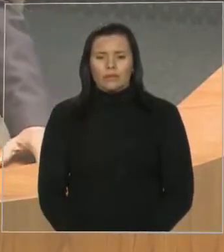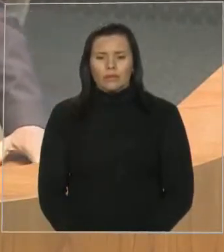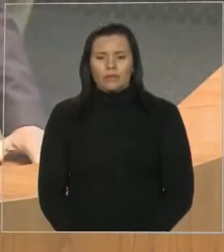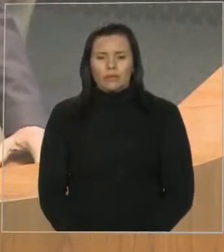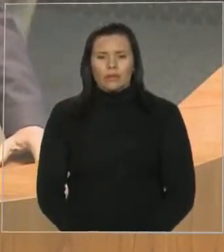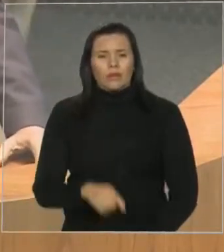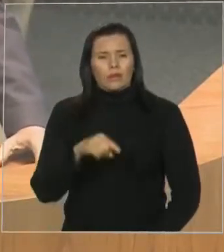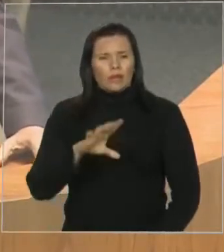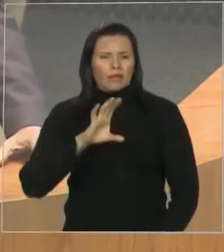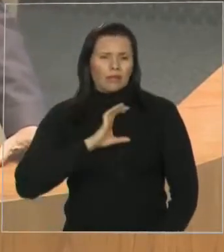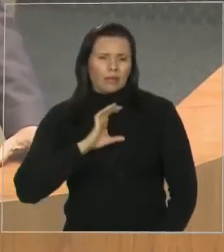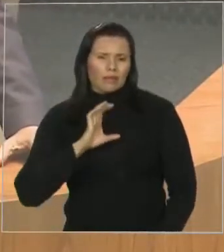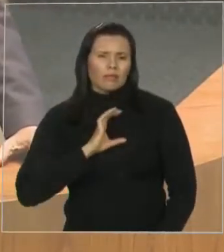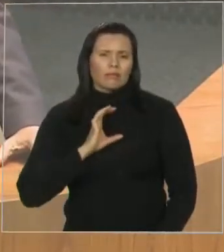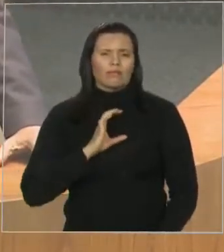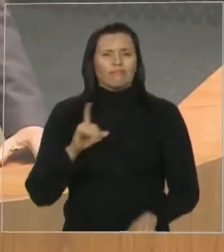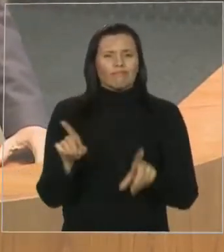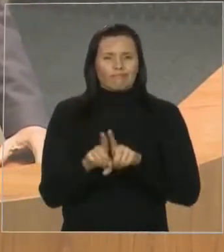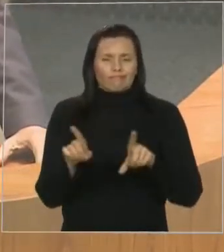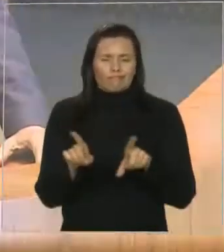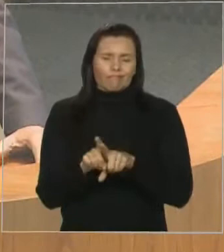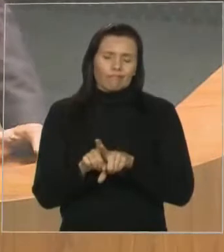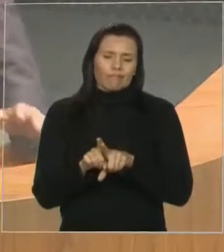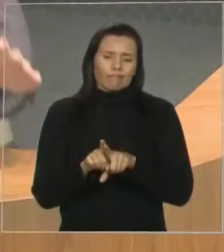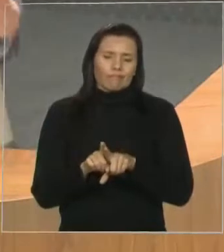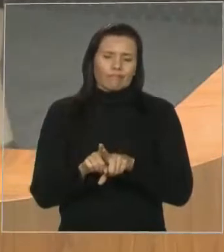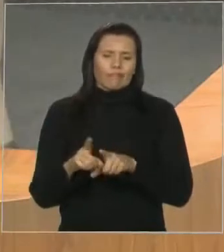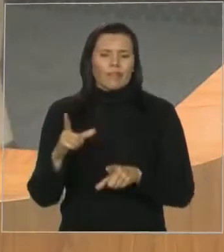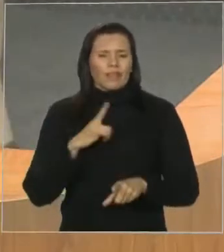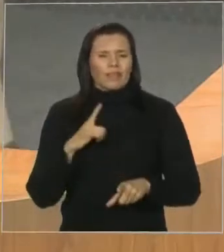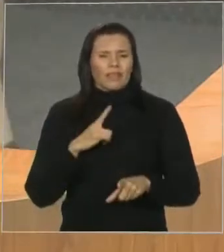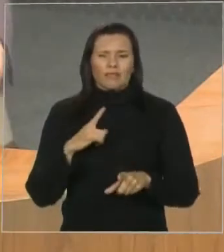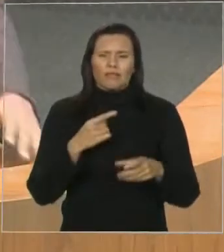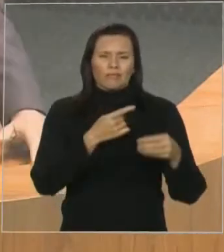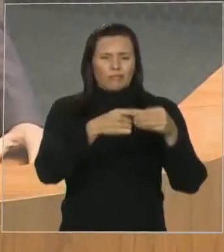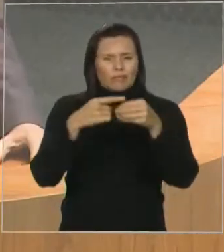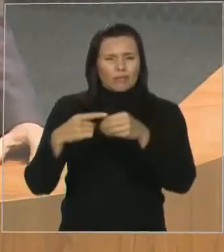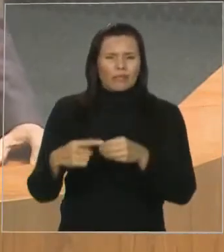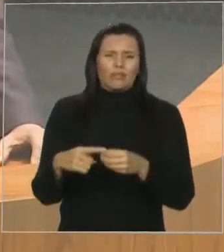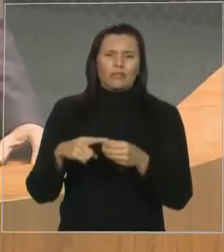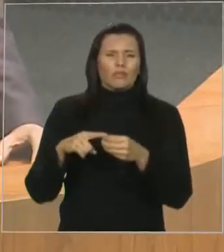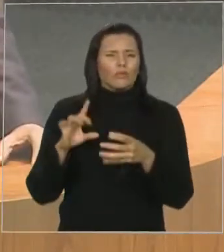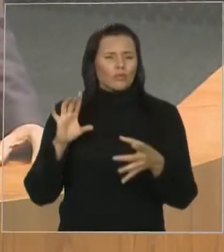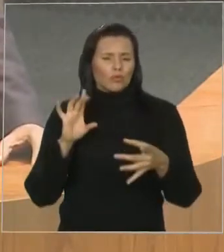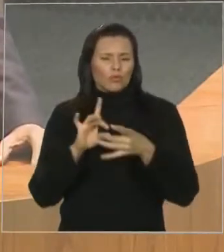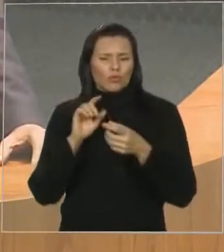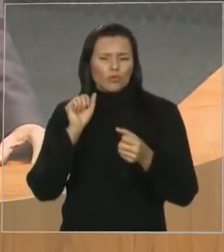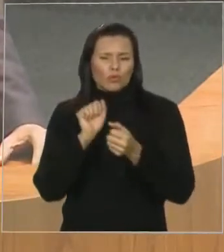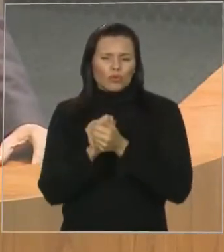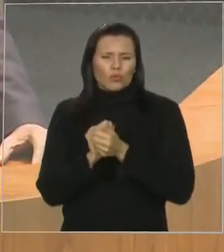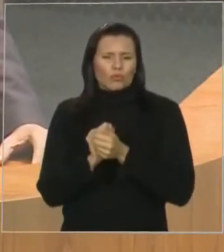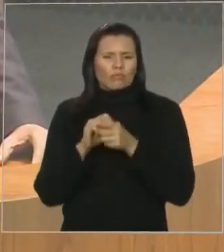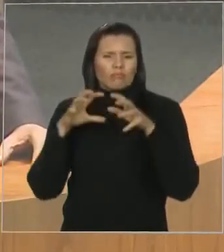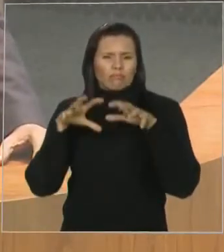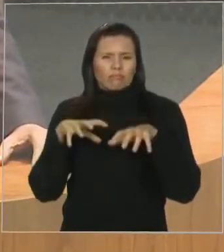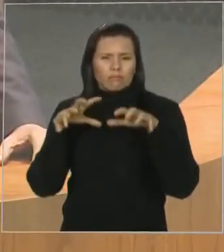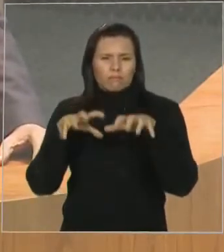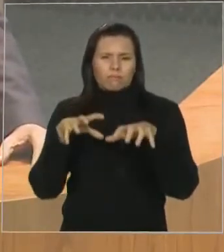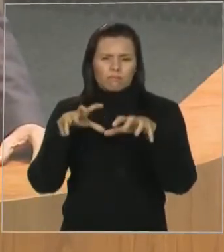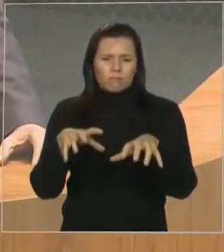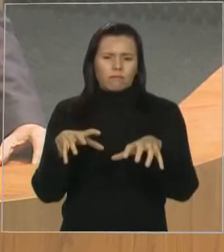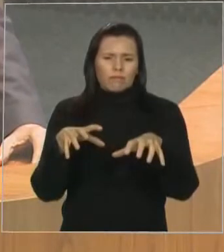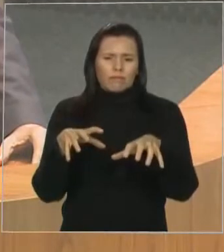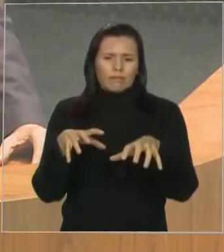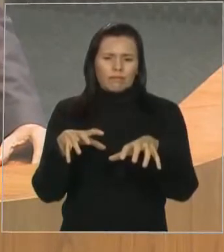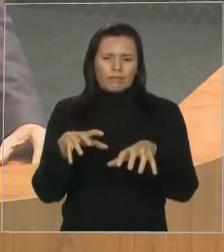Caxias, do Maranhão. Todos esses municípios foram mobilizados. Um verdadeiro exército de pessoas